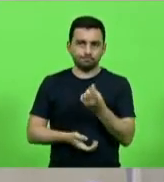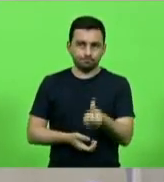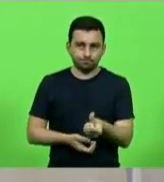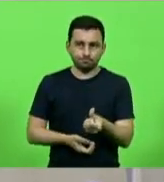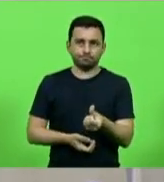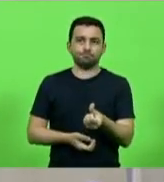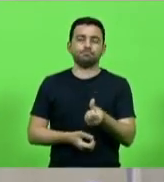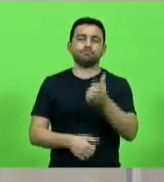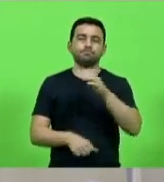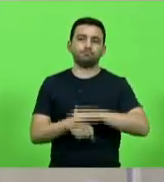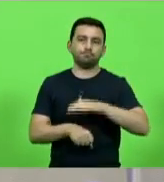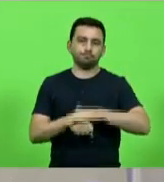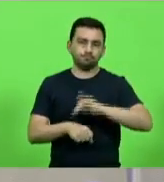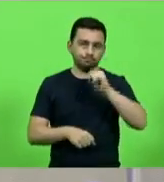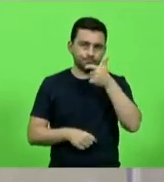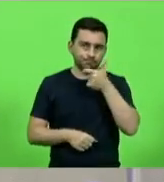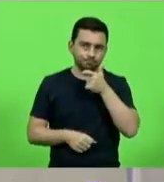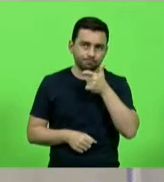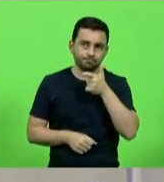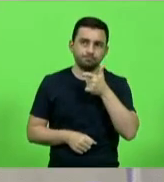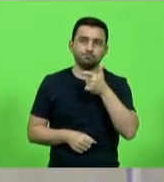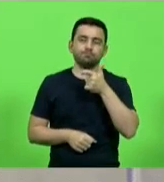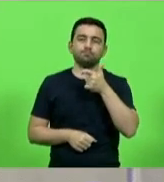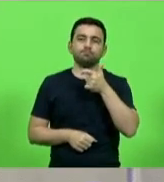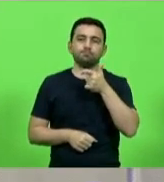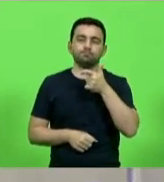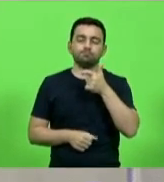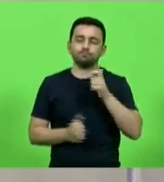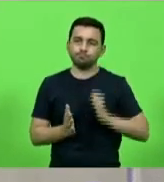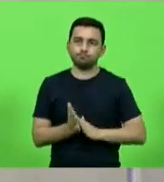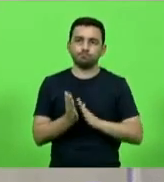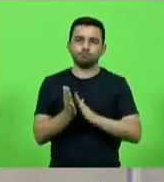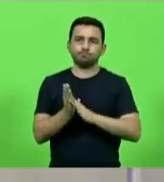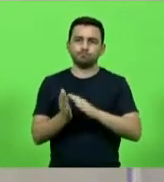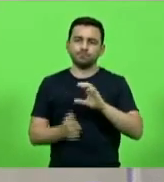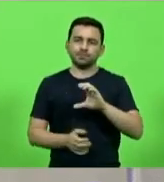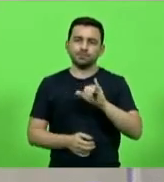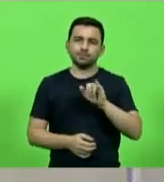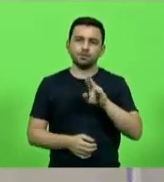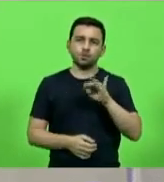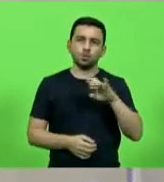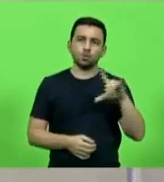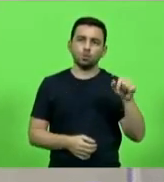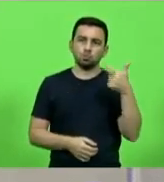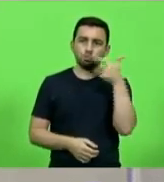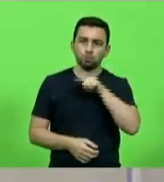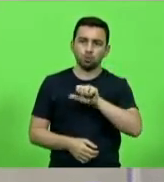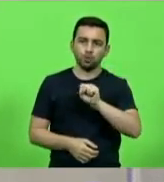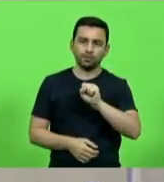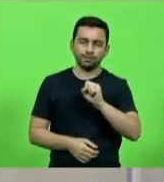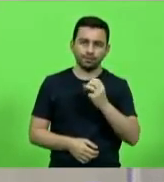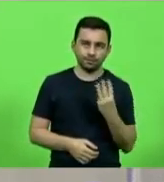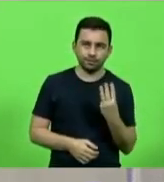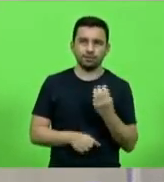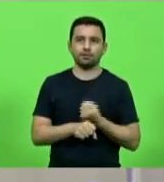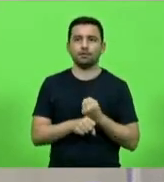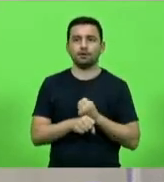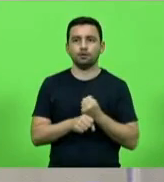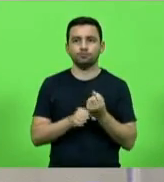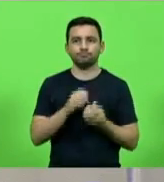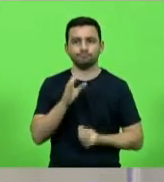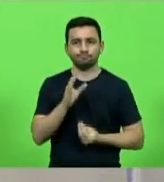Autor deputado Jerry Comper, manifestando aplausos a Círculo S.A. pela passagem dos seus 83 anos de fundação,